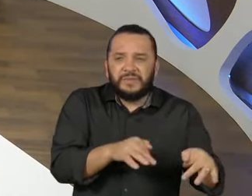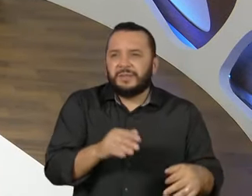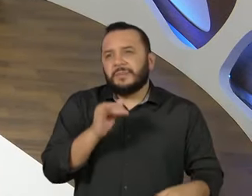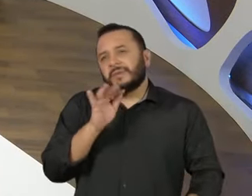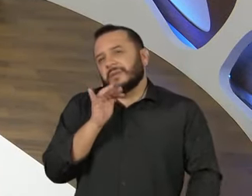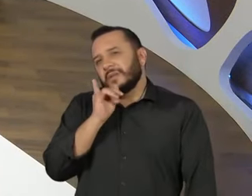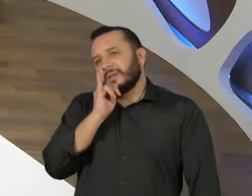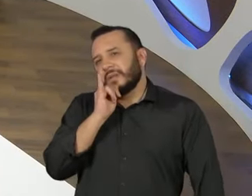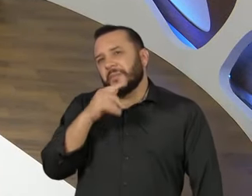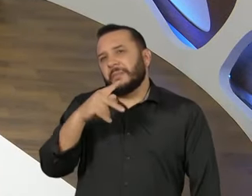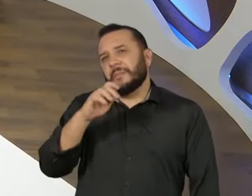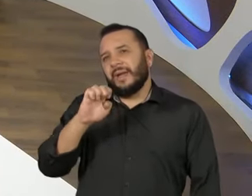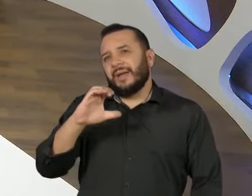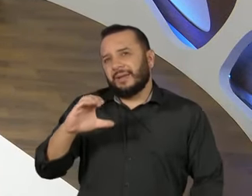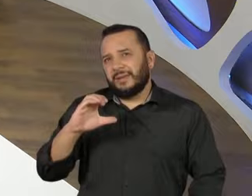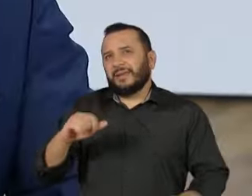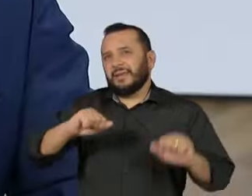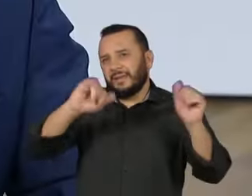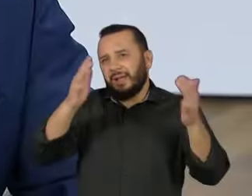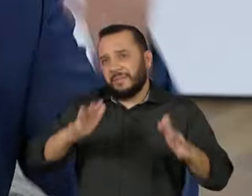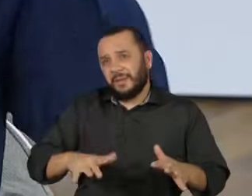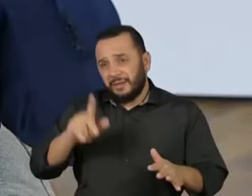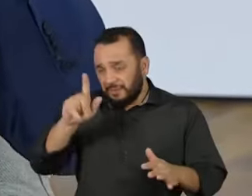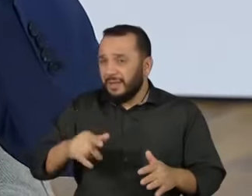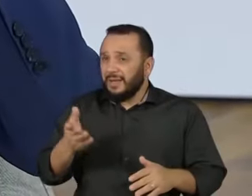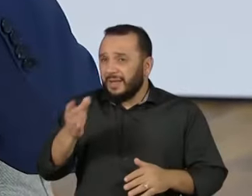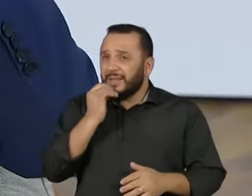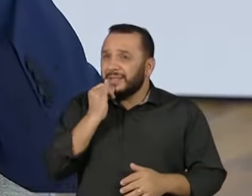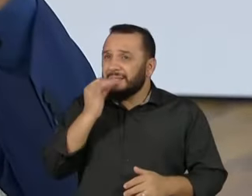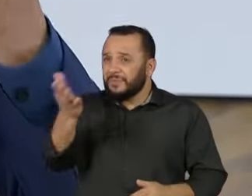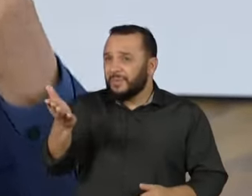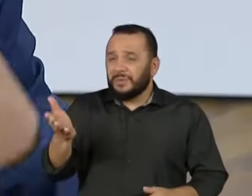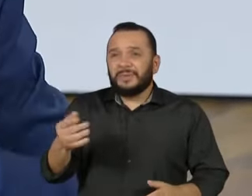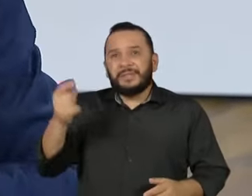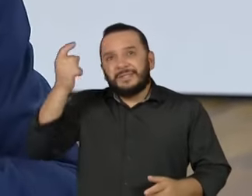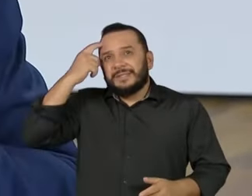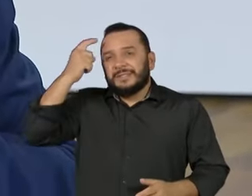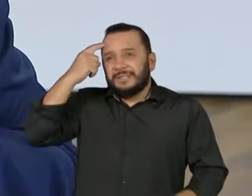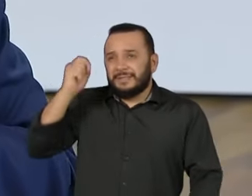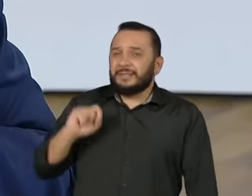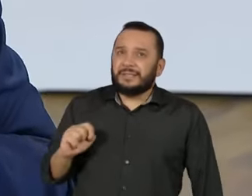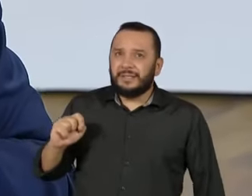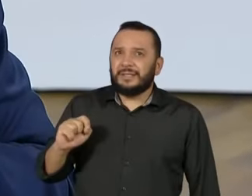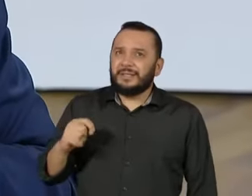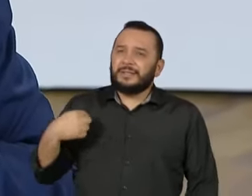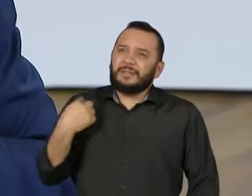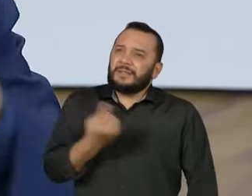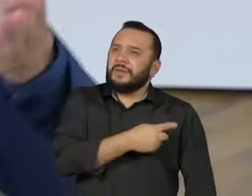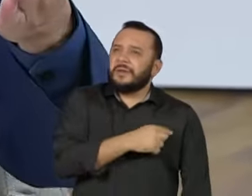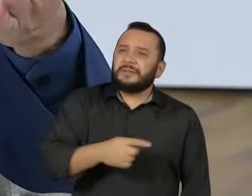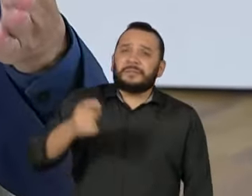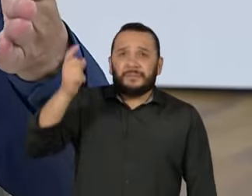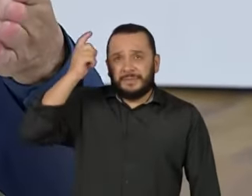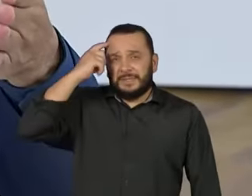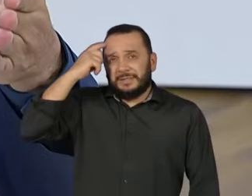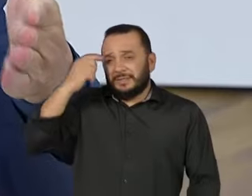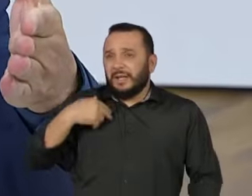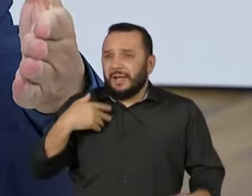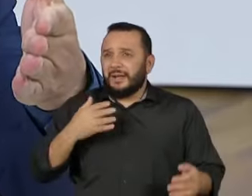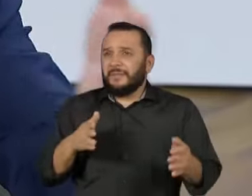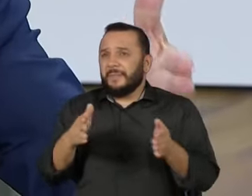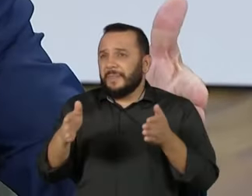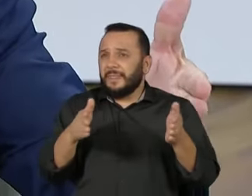Kamikaze, é o exemplo disso, sabe? Imagina quando nós podíamos pensar que os prazos